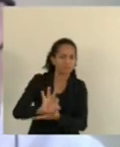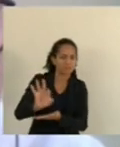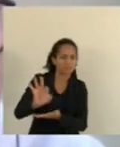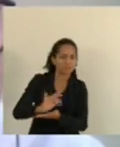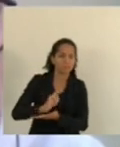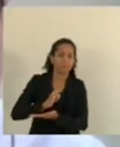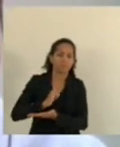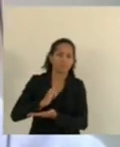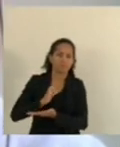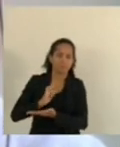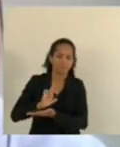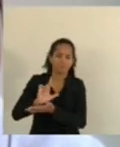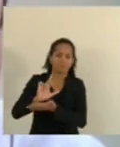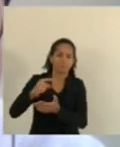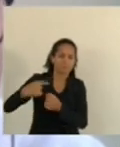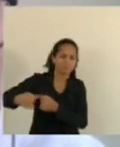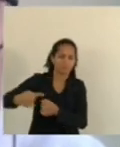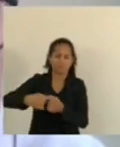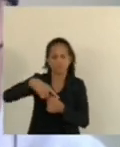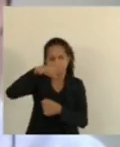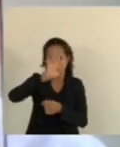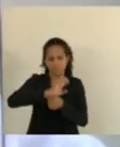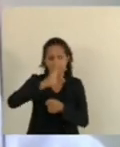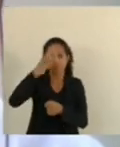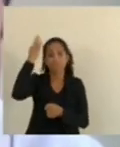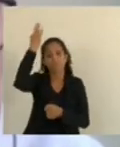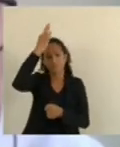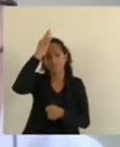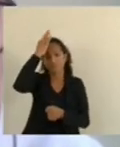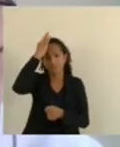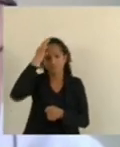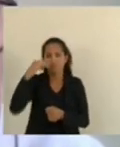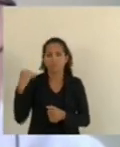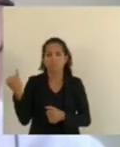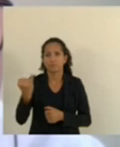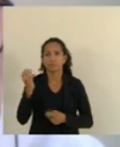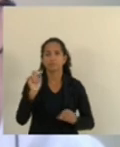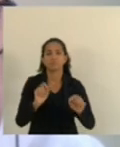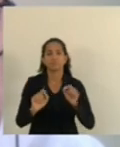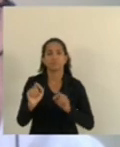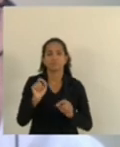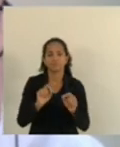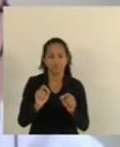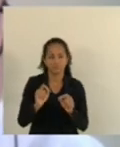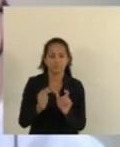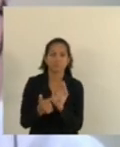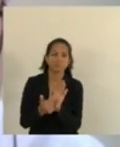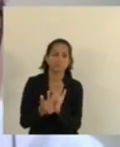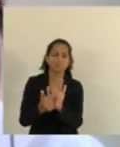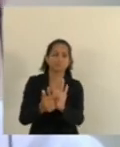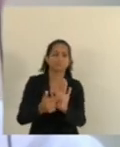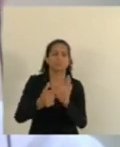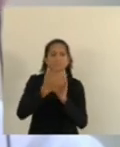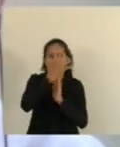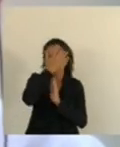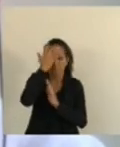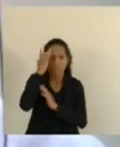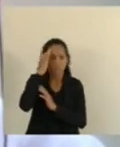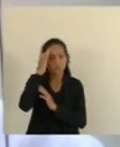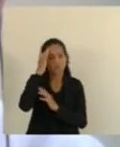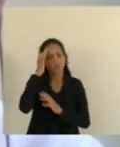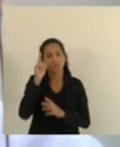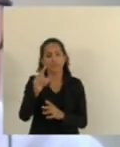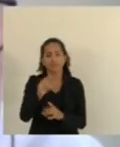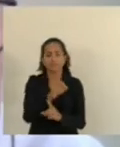Em nossas cidades E nosso estado É importante Favorecer Que essas pessoas Tenham inclusão